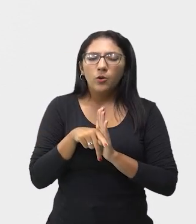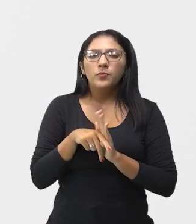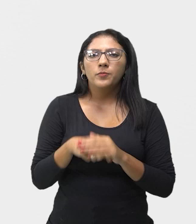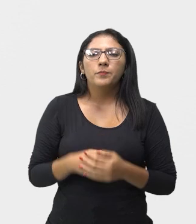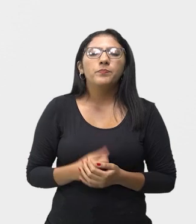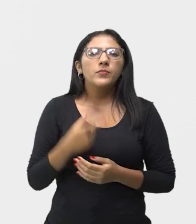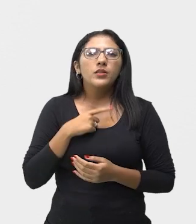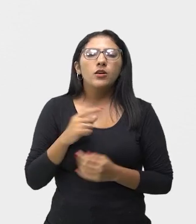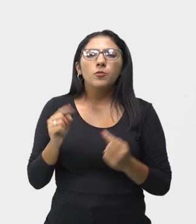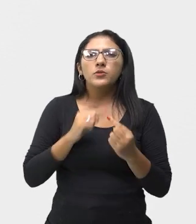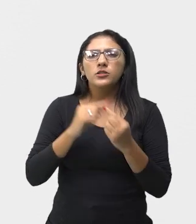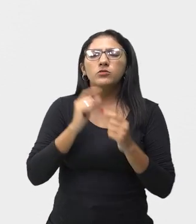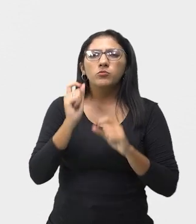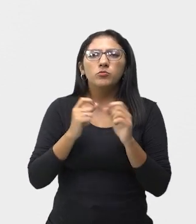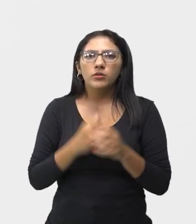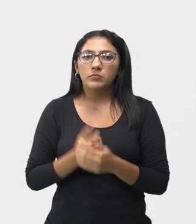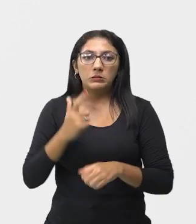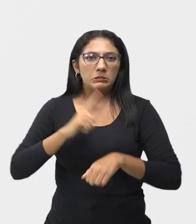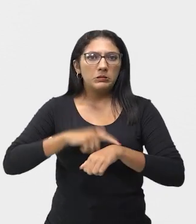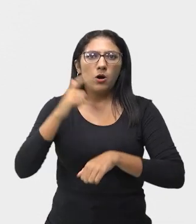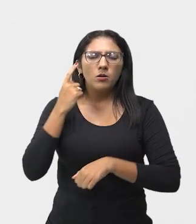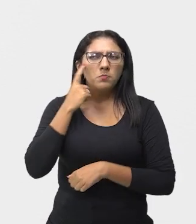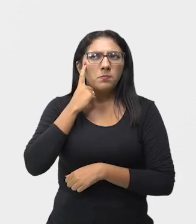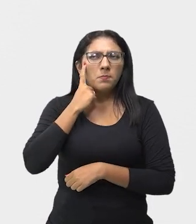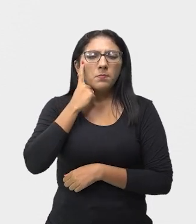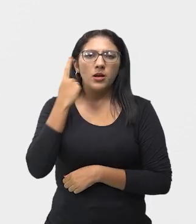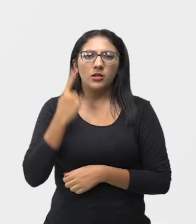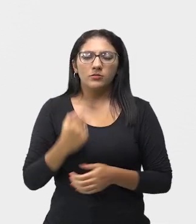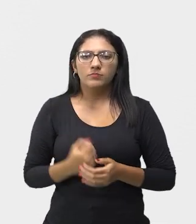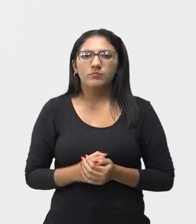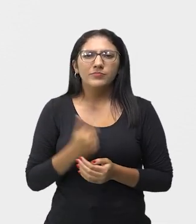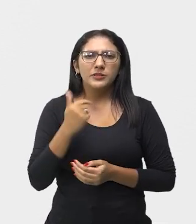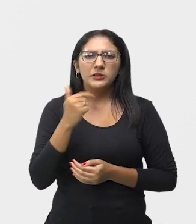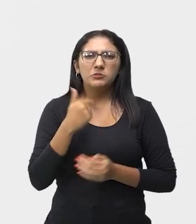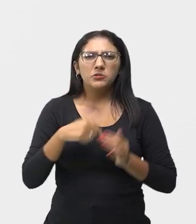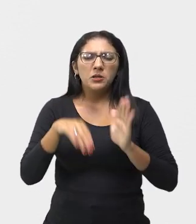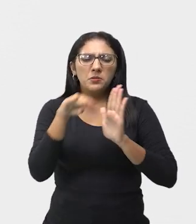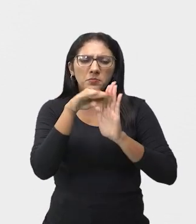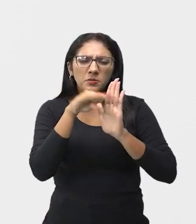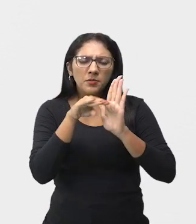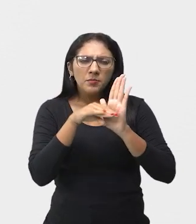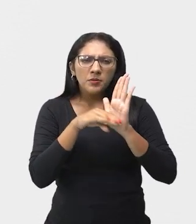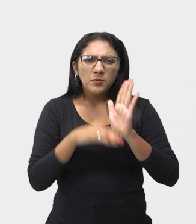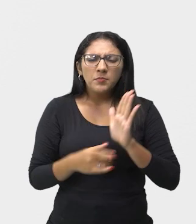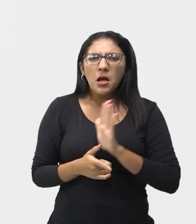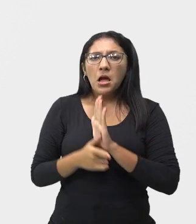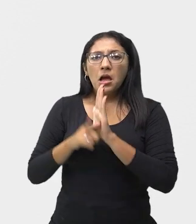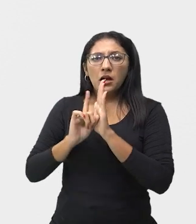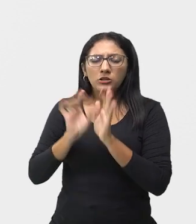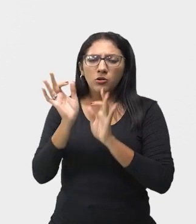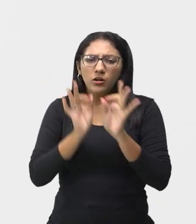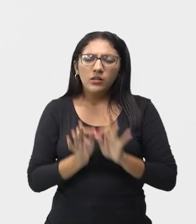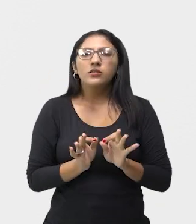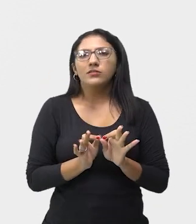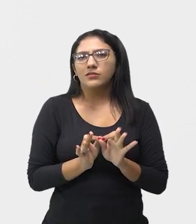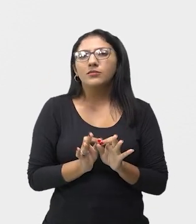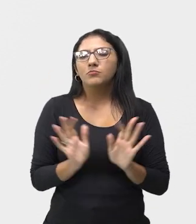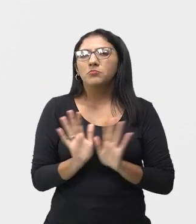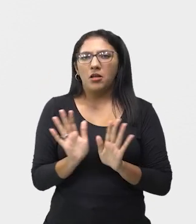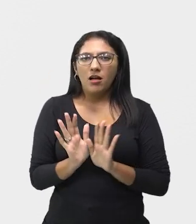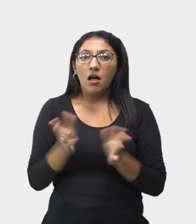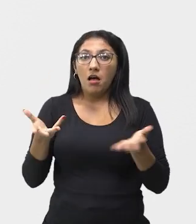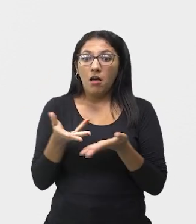baseada na improvisação. Ao invés de partir de uma dramaturgia pré-estabelecida, os artistas